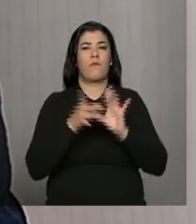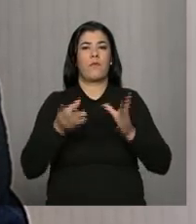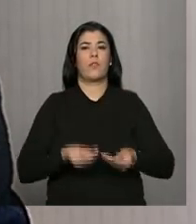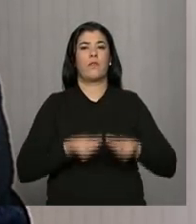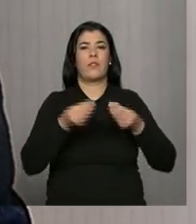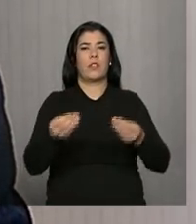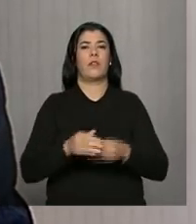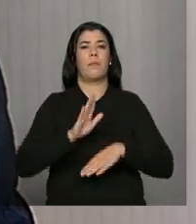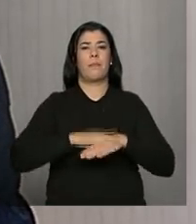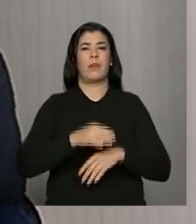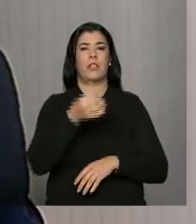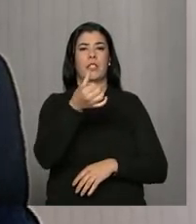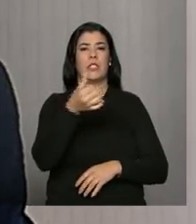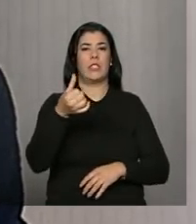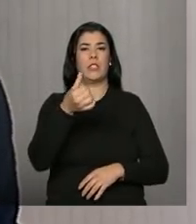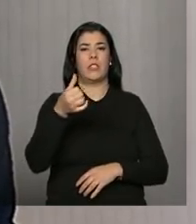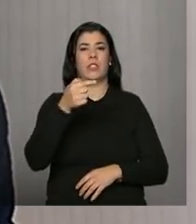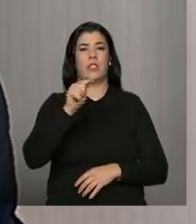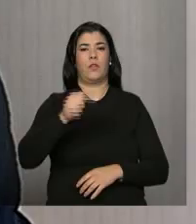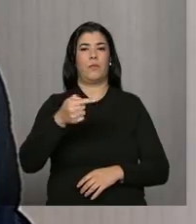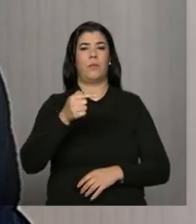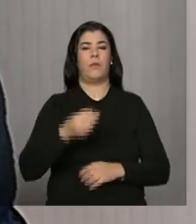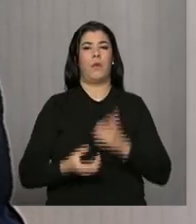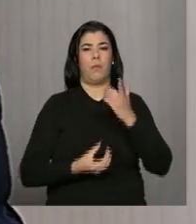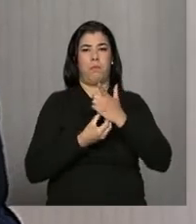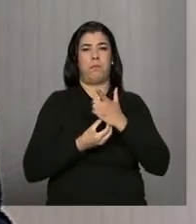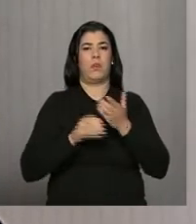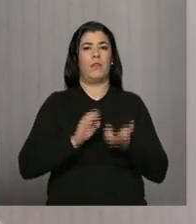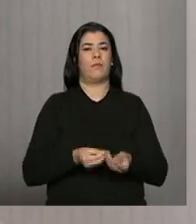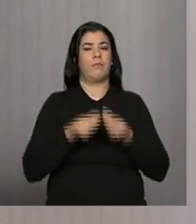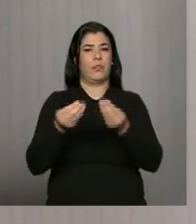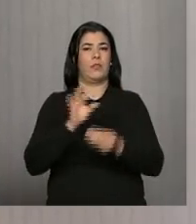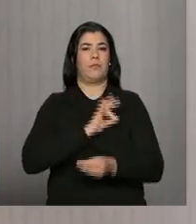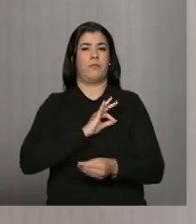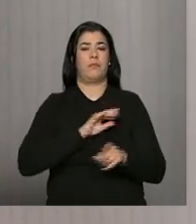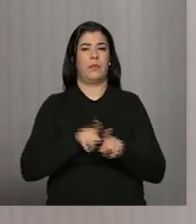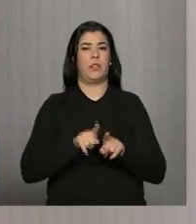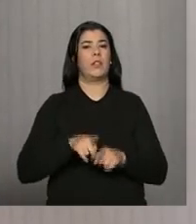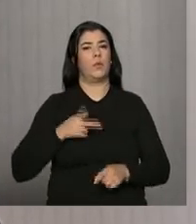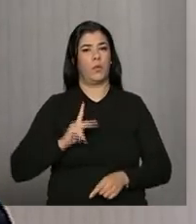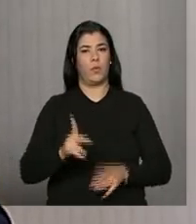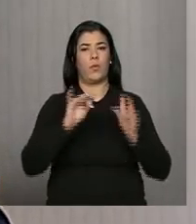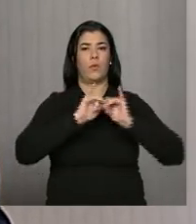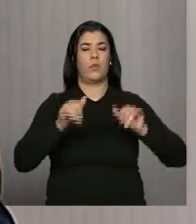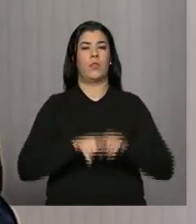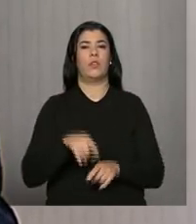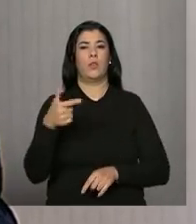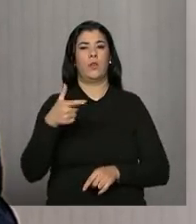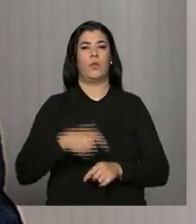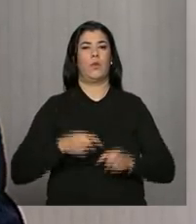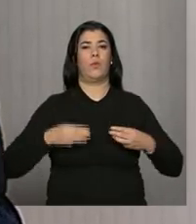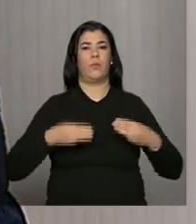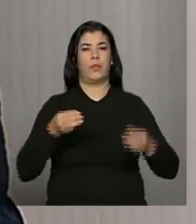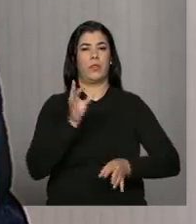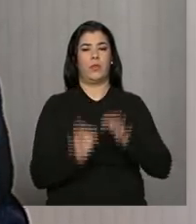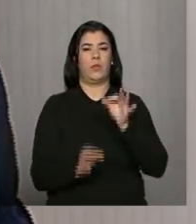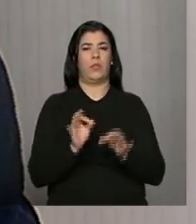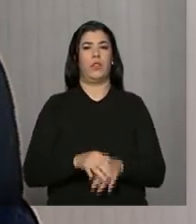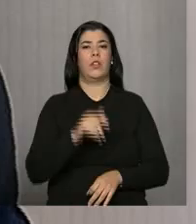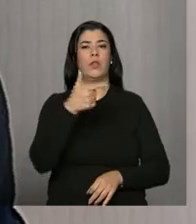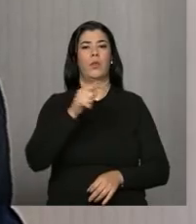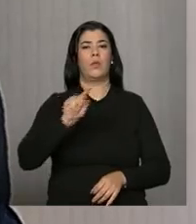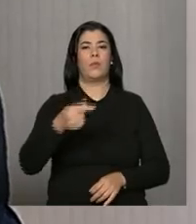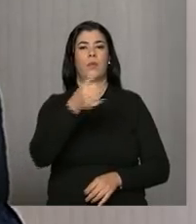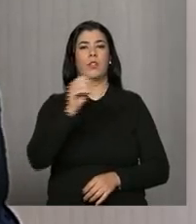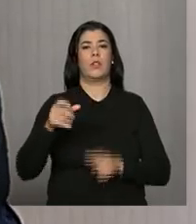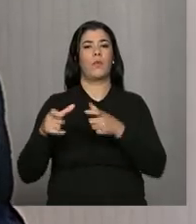667 mil armas de fogo. E essa campanha continua. Segundo o Ministério da Justiça, são 2.100 pontos